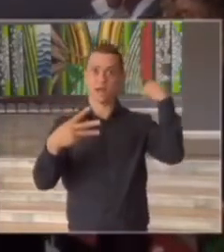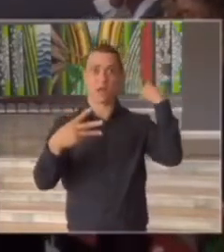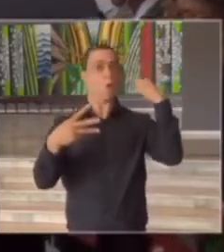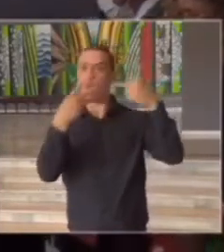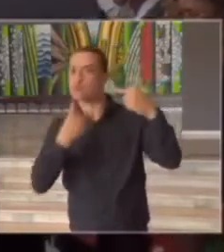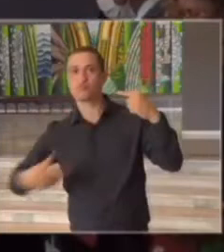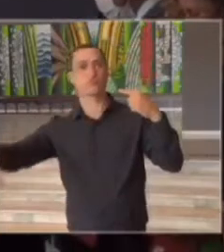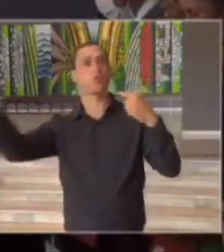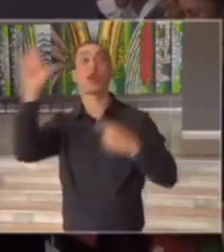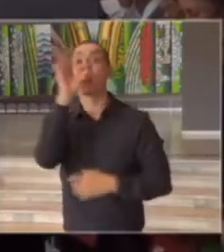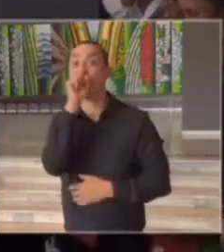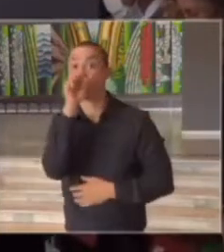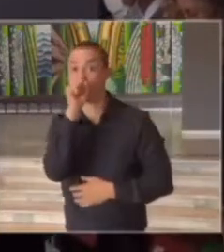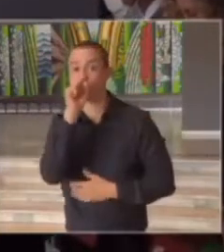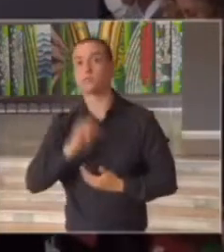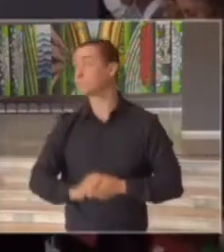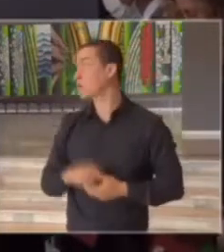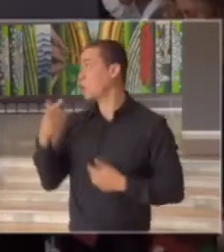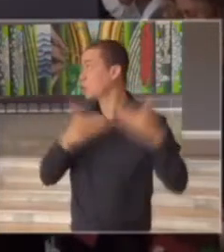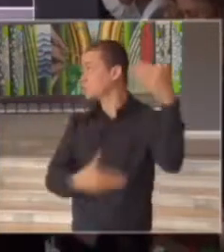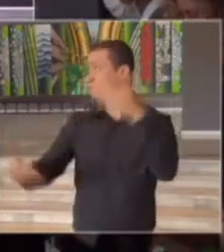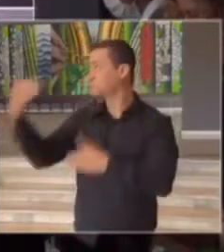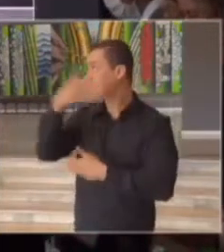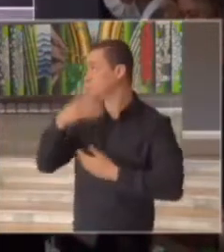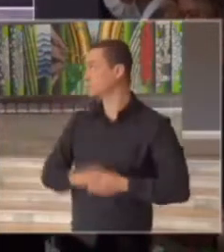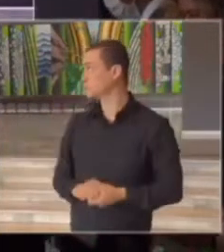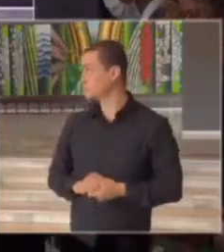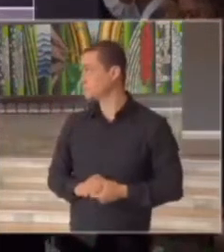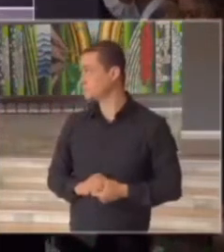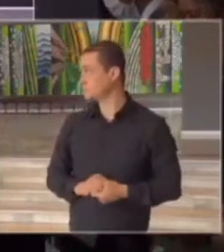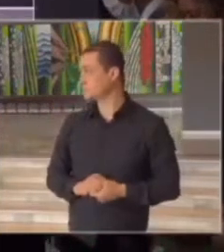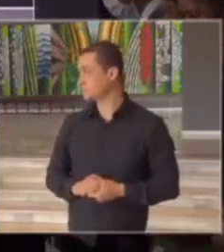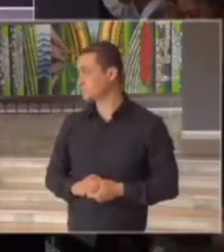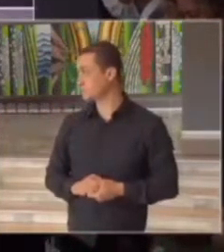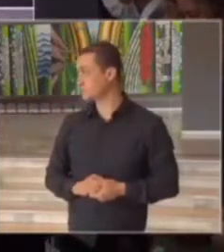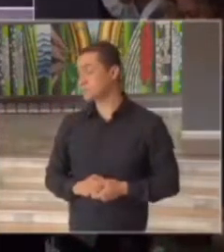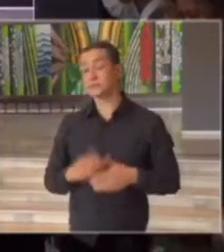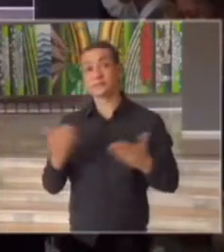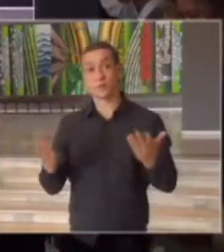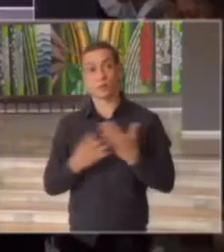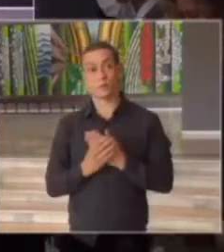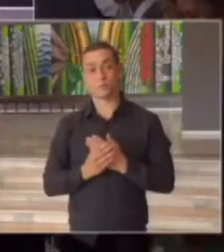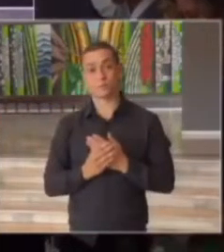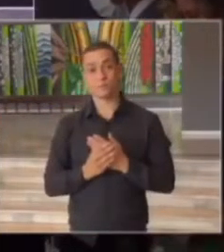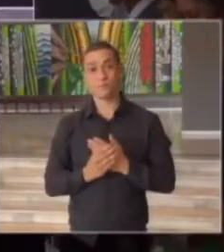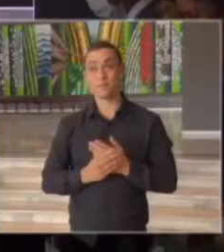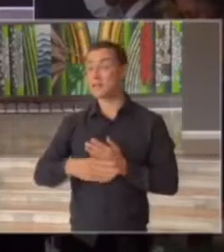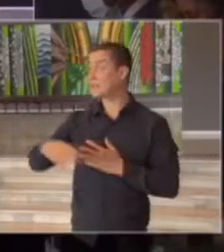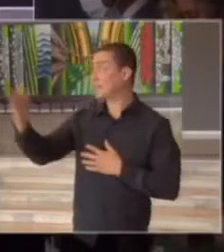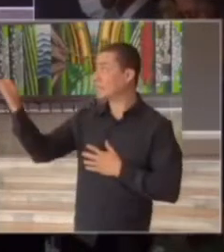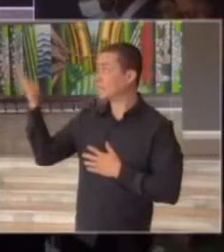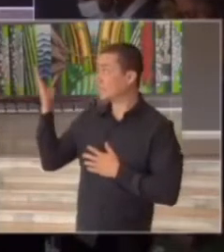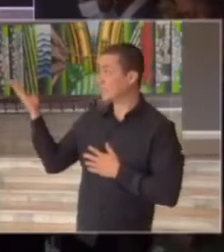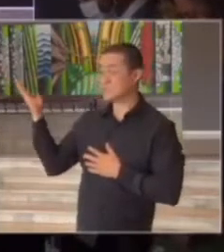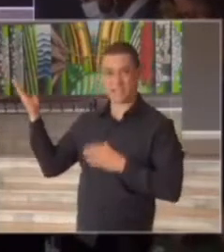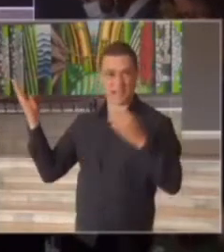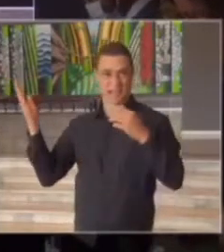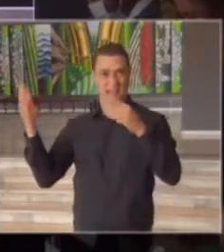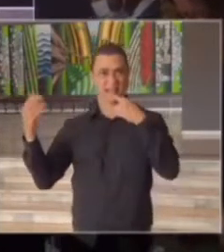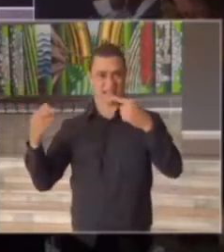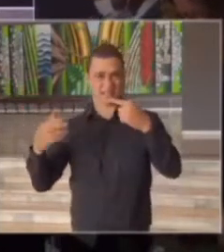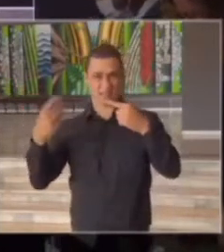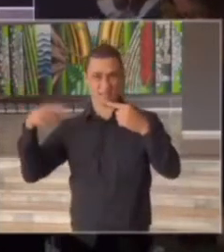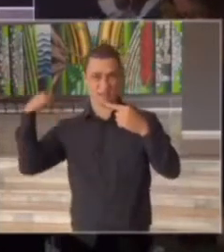esse é o resultado do fechamento dos dados até o dia de hoje